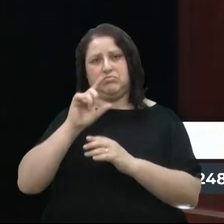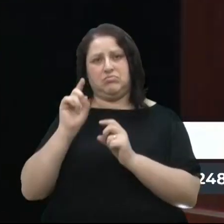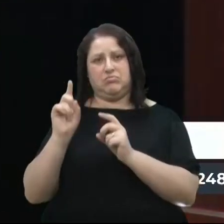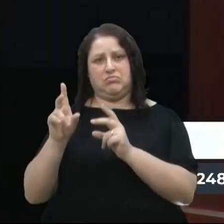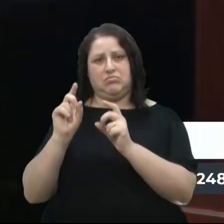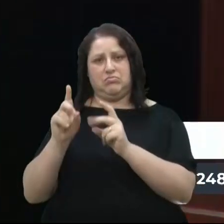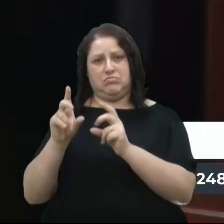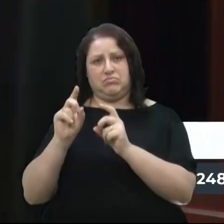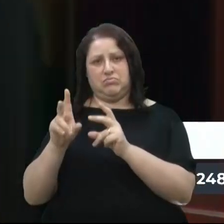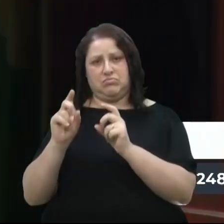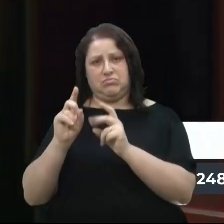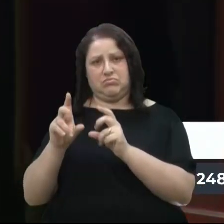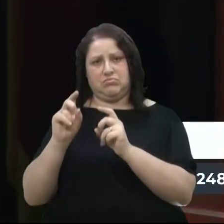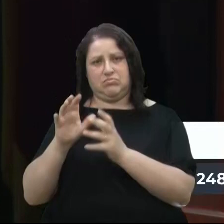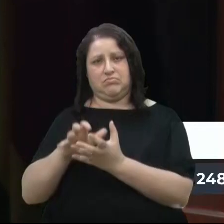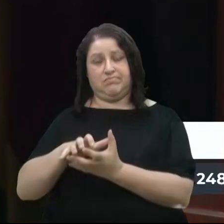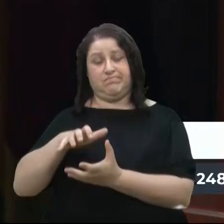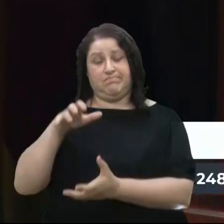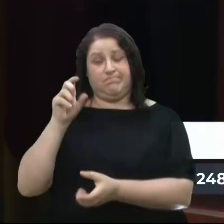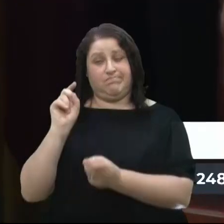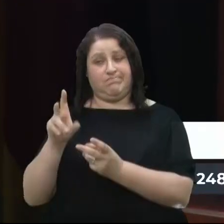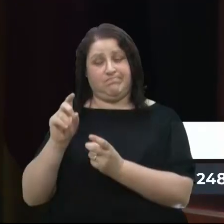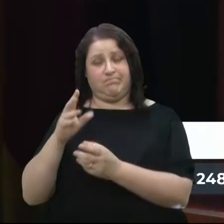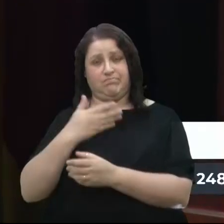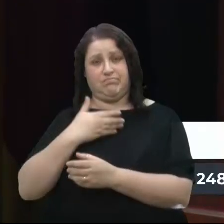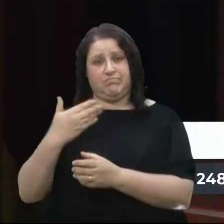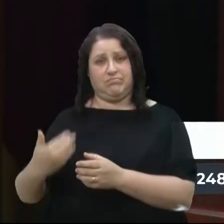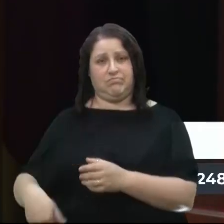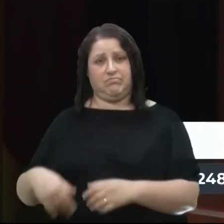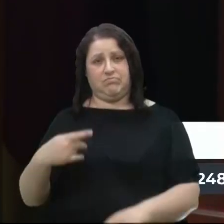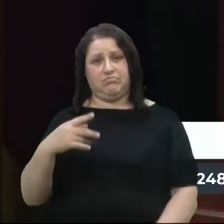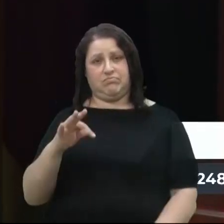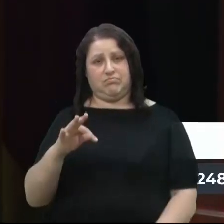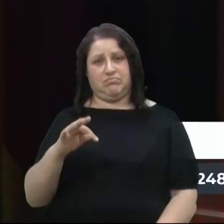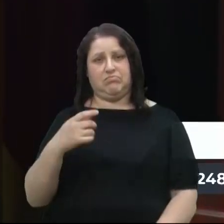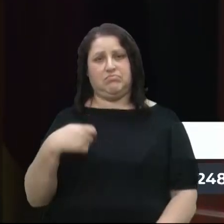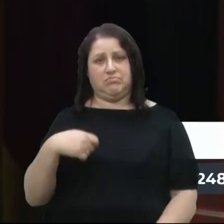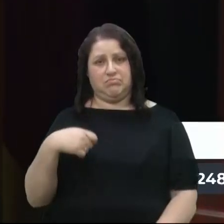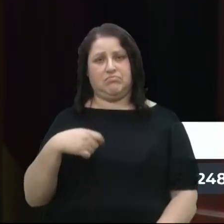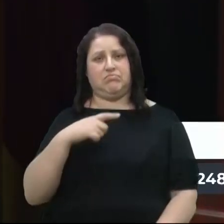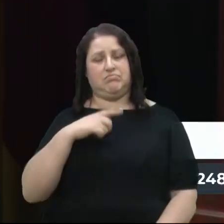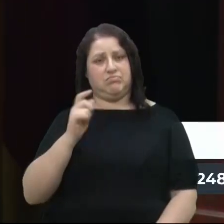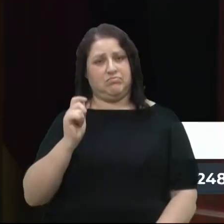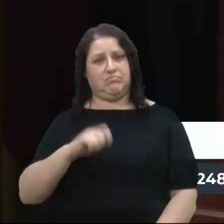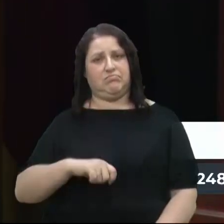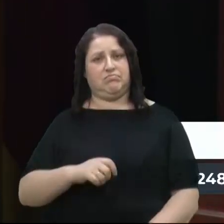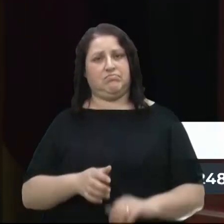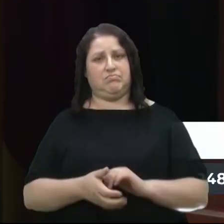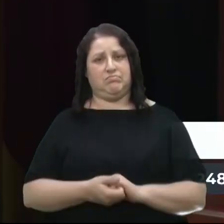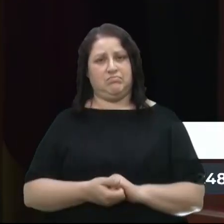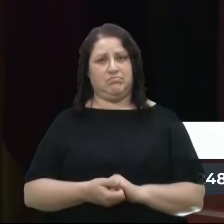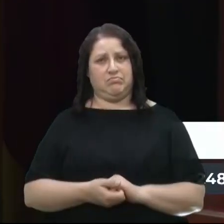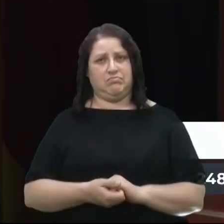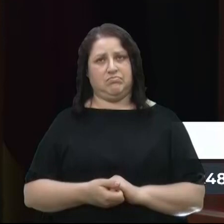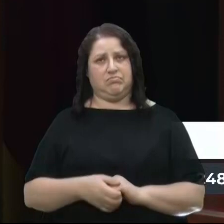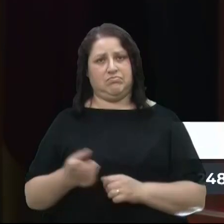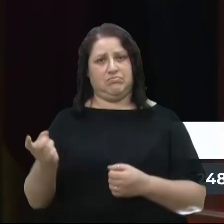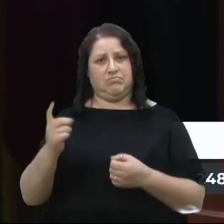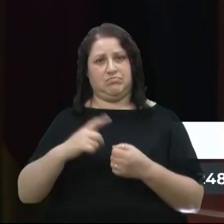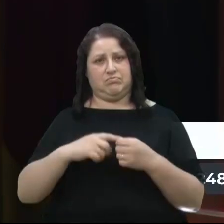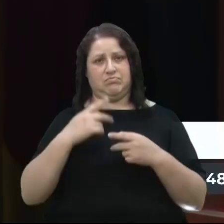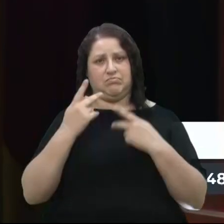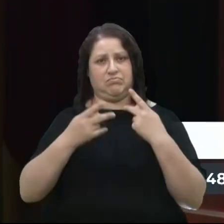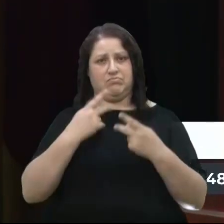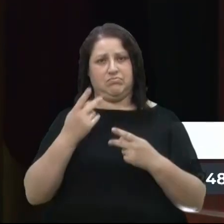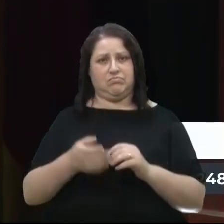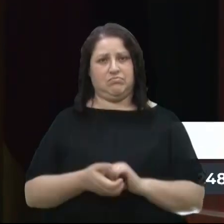nos governos do PT. Sejam competentes. E eu retorno a dizer,